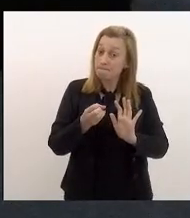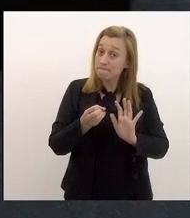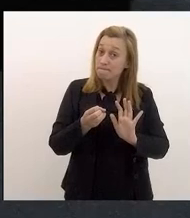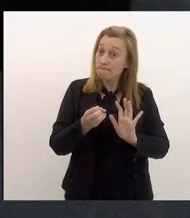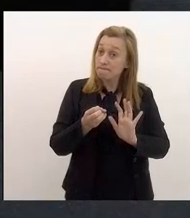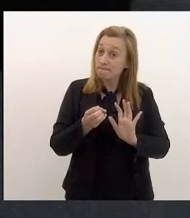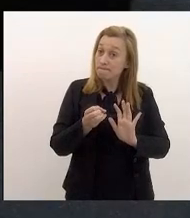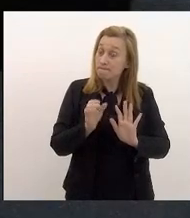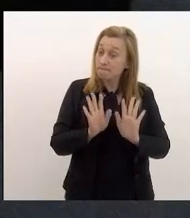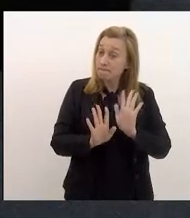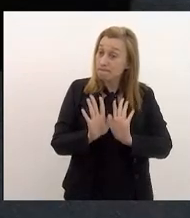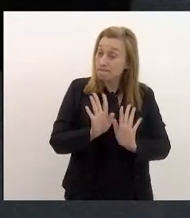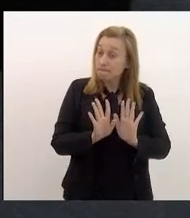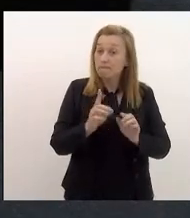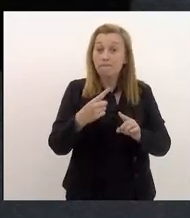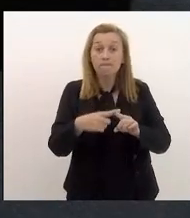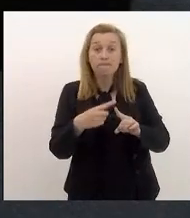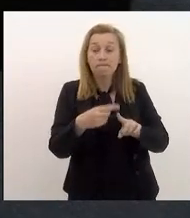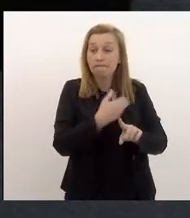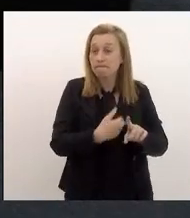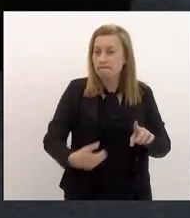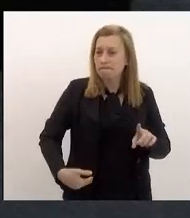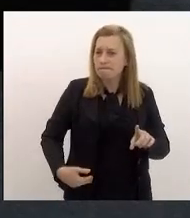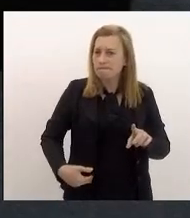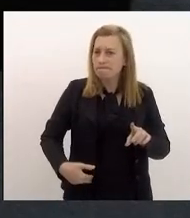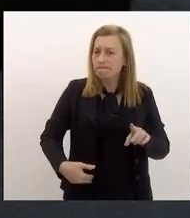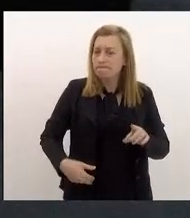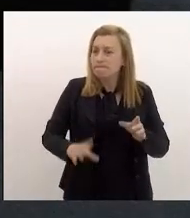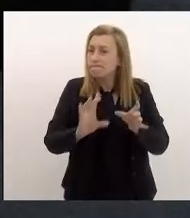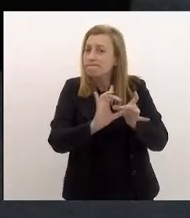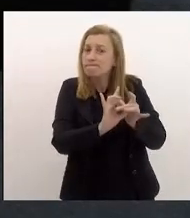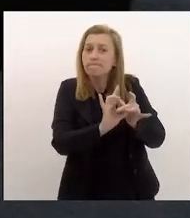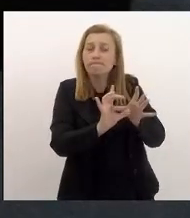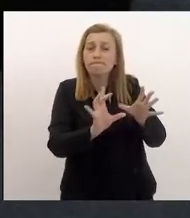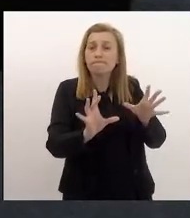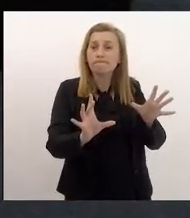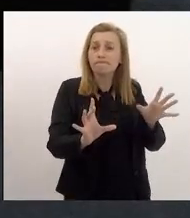Por quê? O governador está autorizado